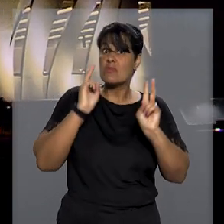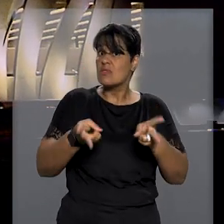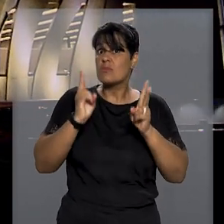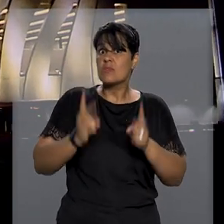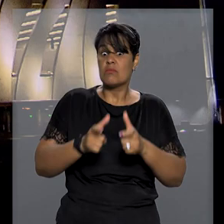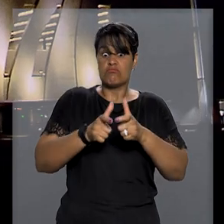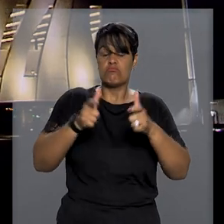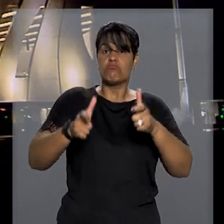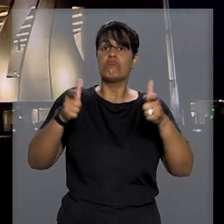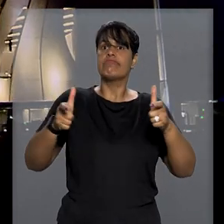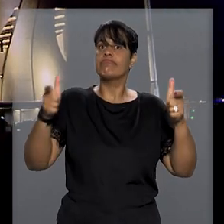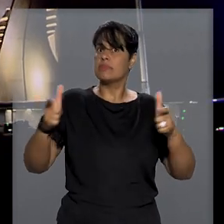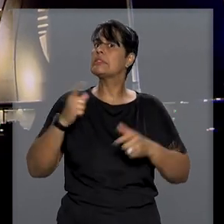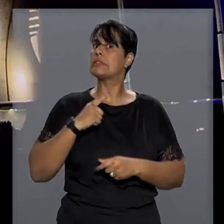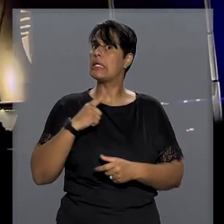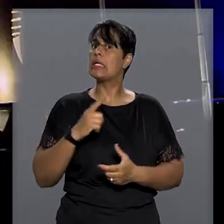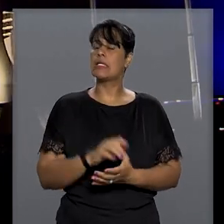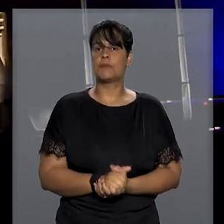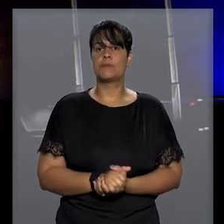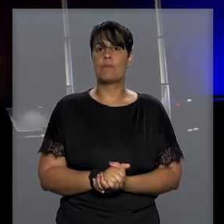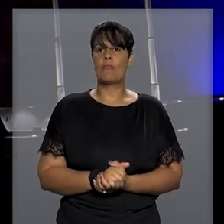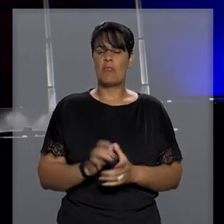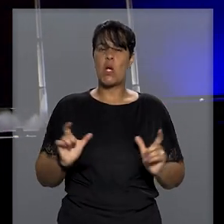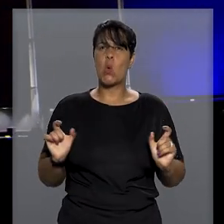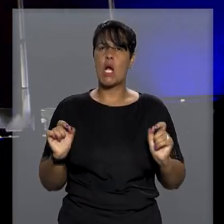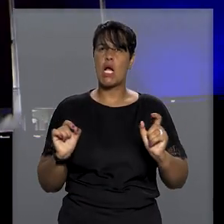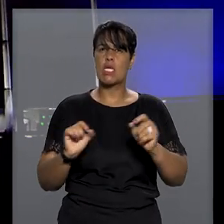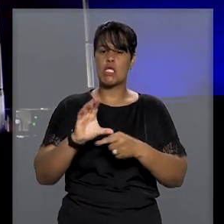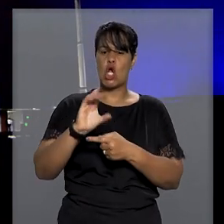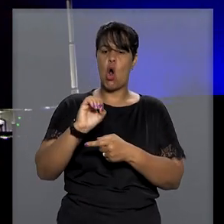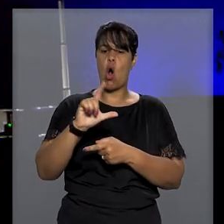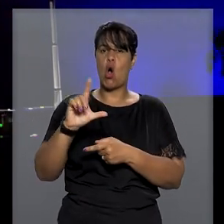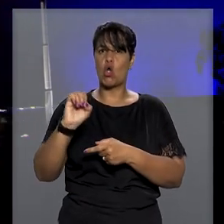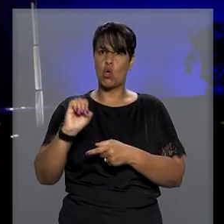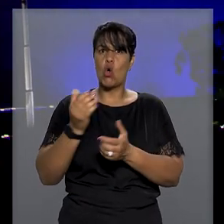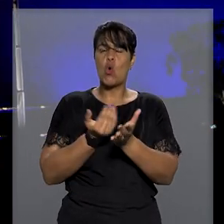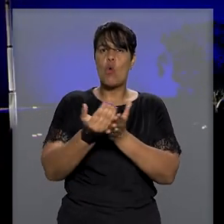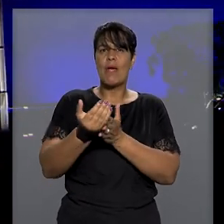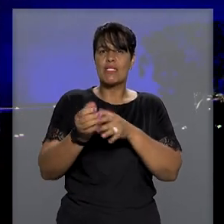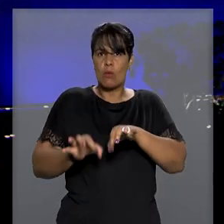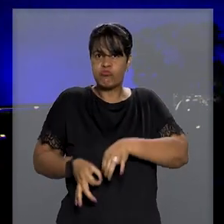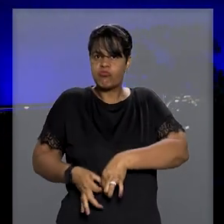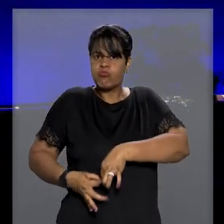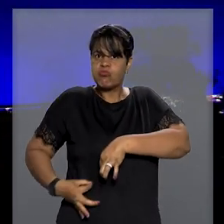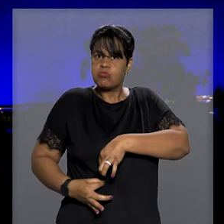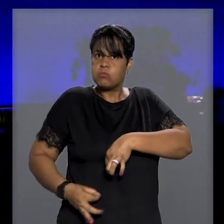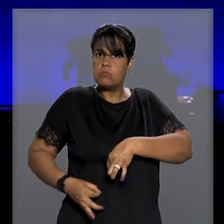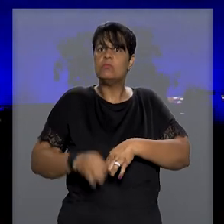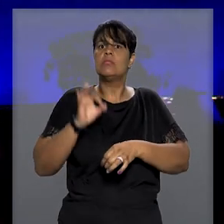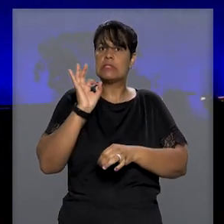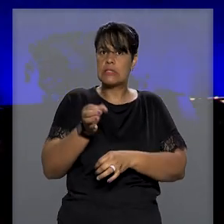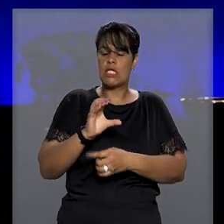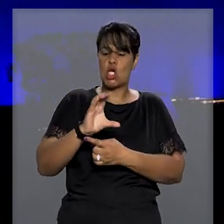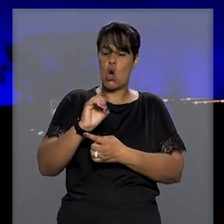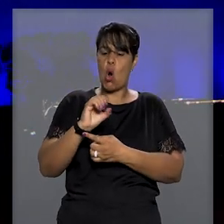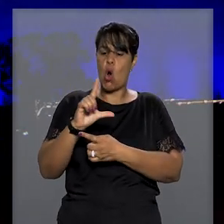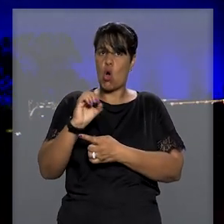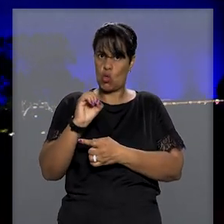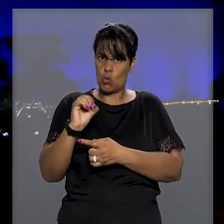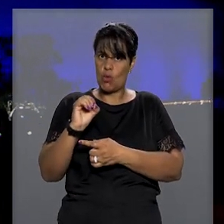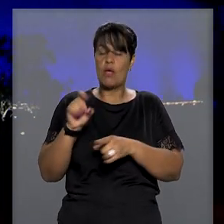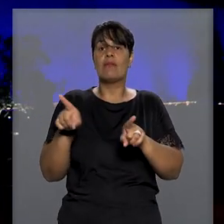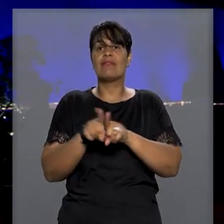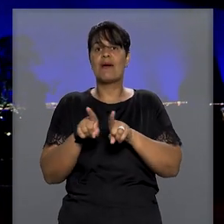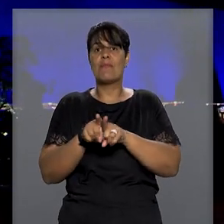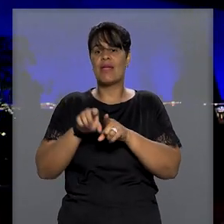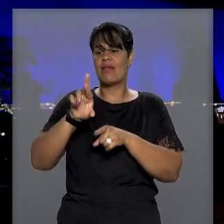registrados anualmente no país. O câncer coloretal tem origem no intestino grosso, também chamado de cólon,